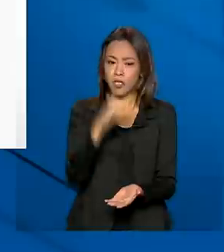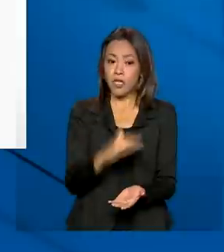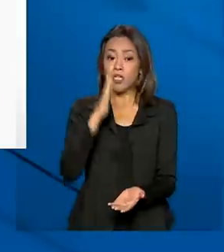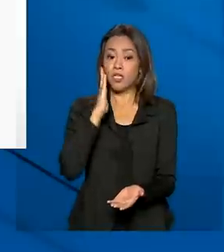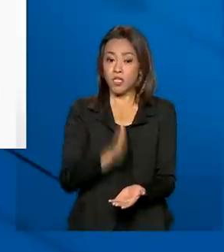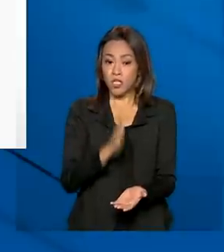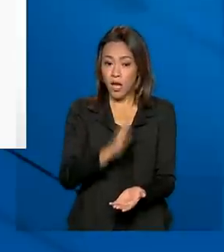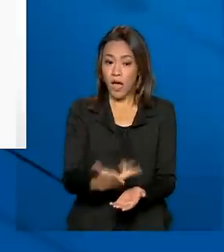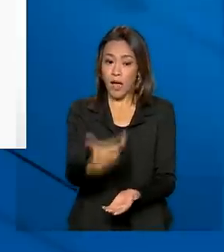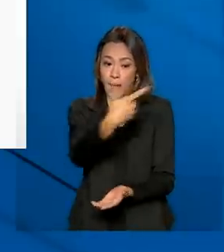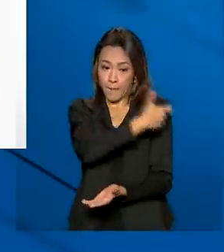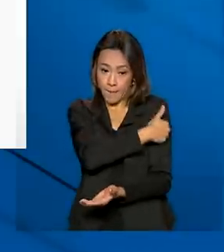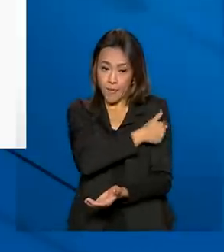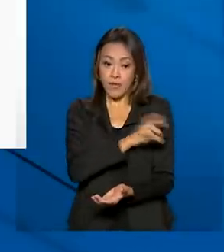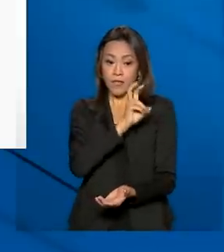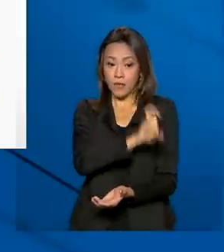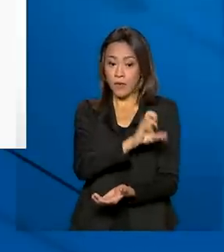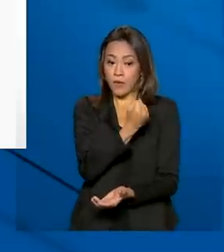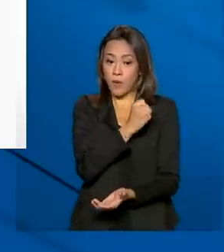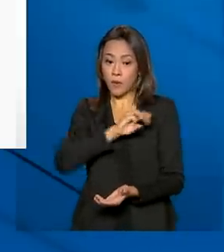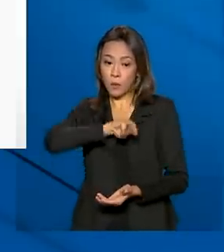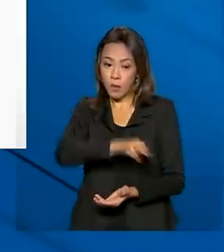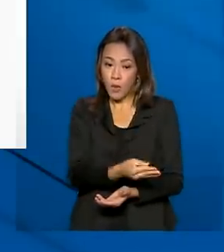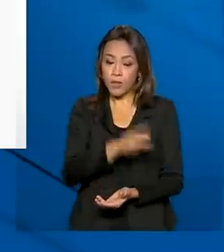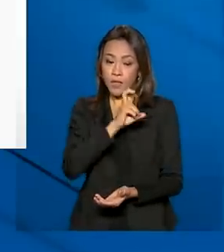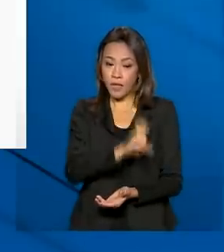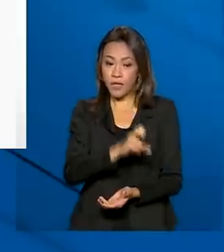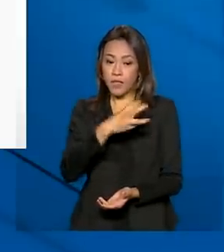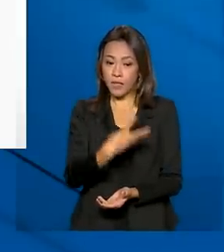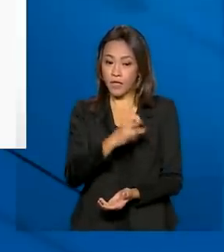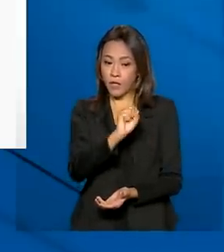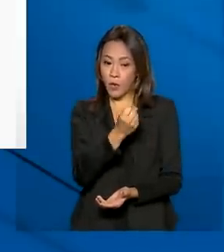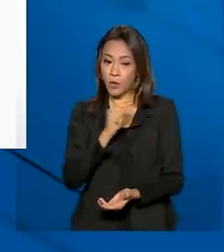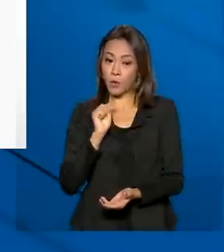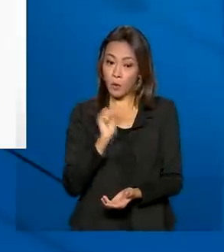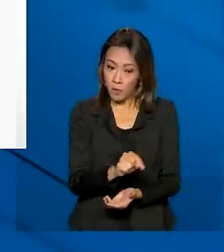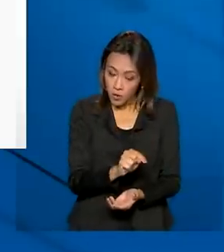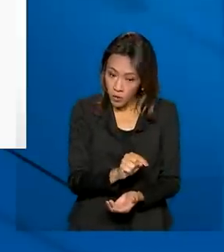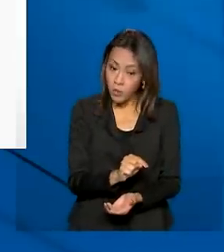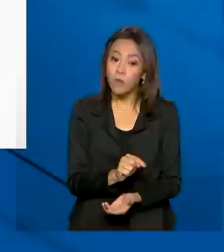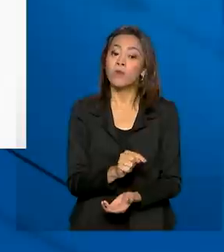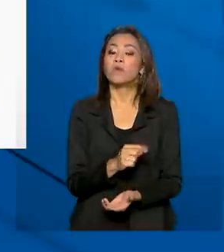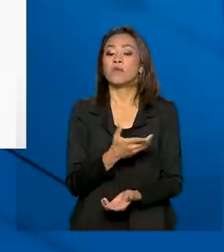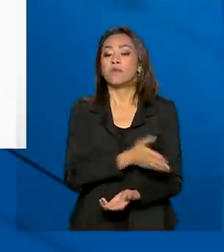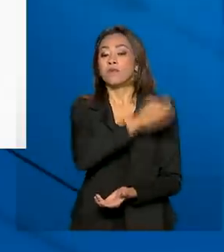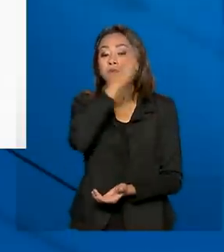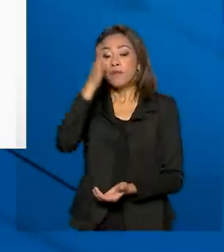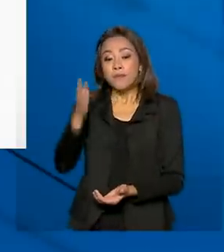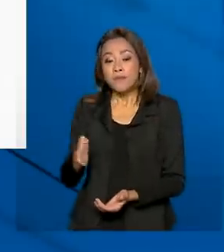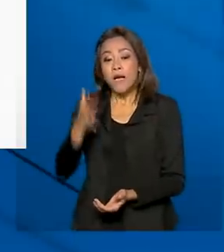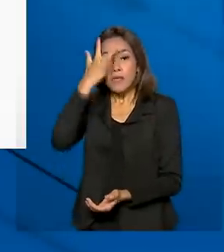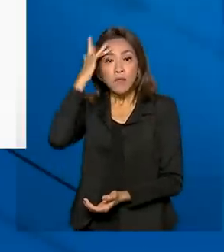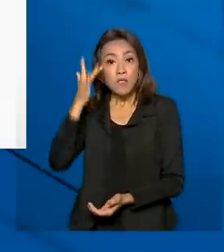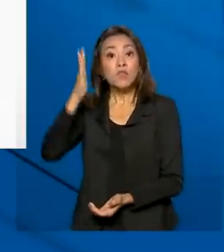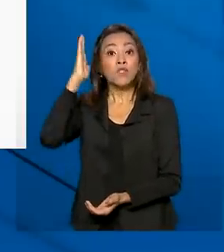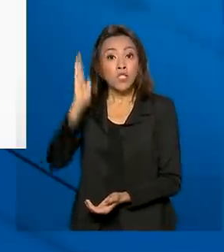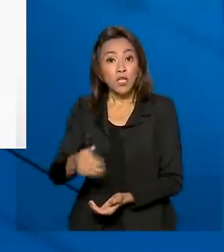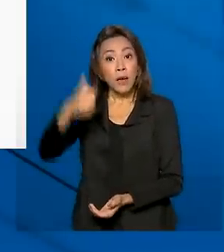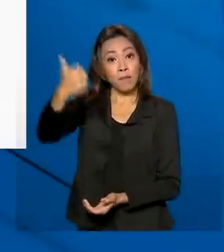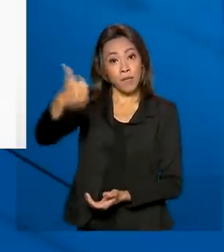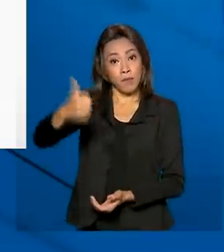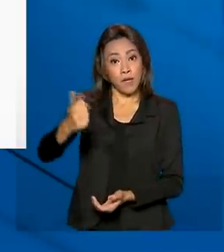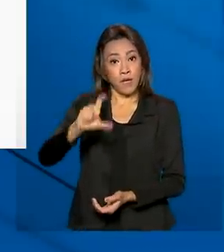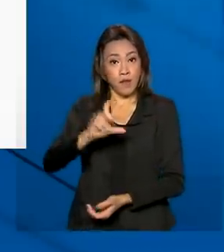aplicadas 58 milhões, 538 mil doses. As pessoas vacinadas com a